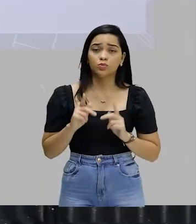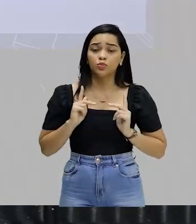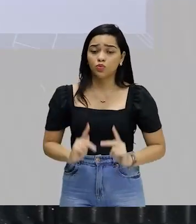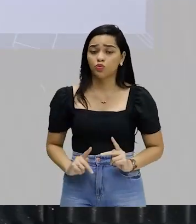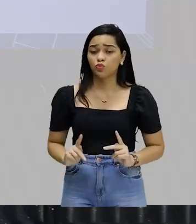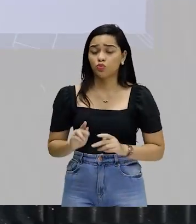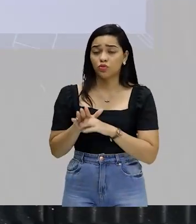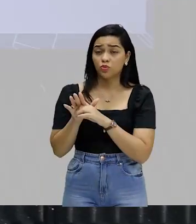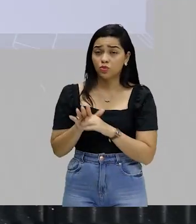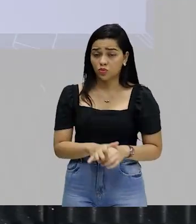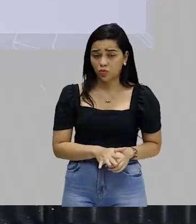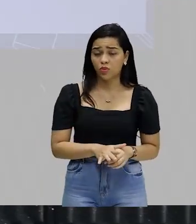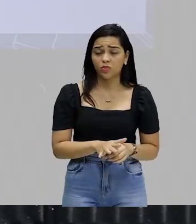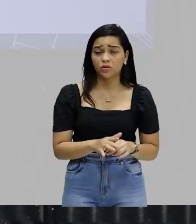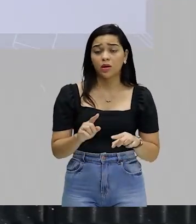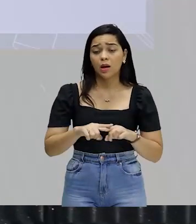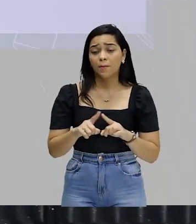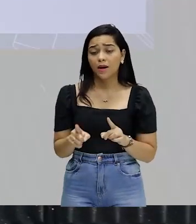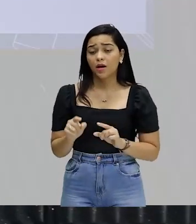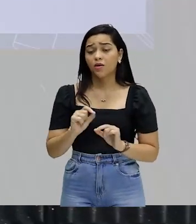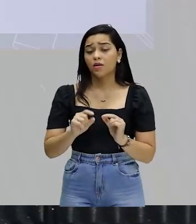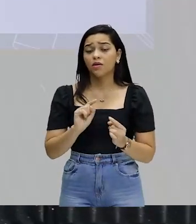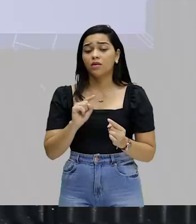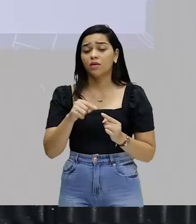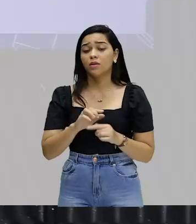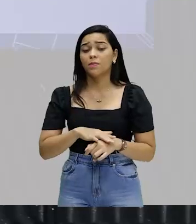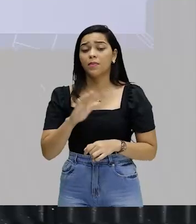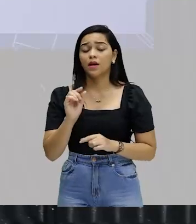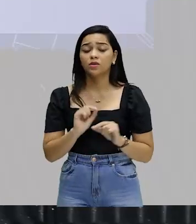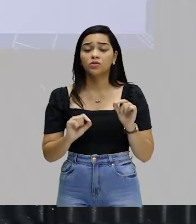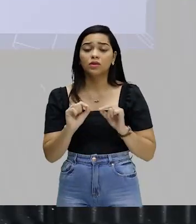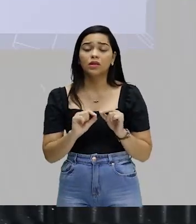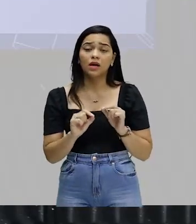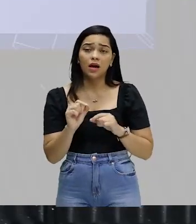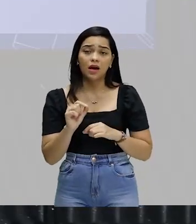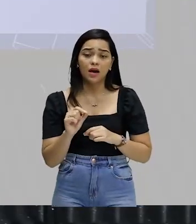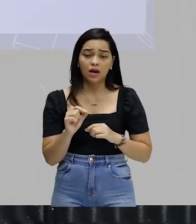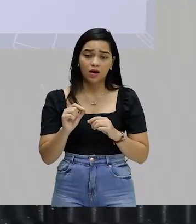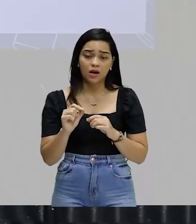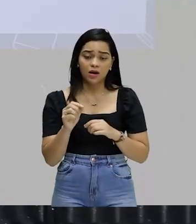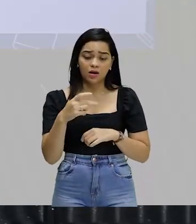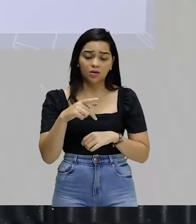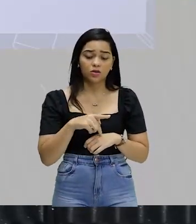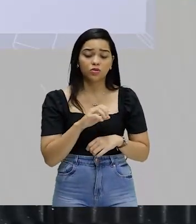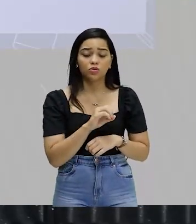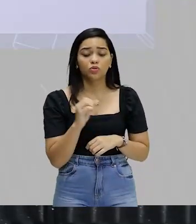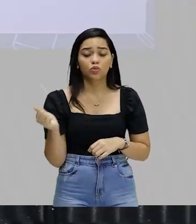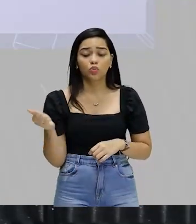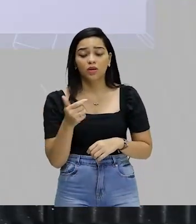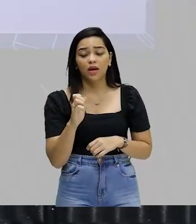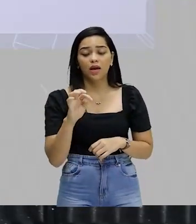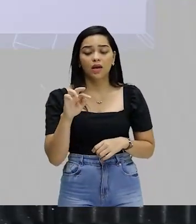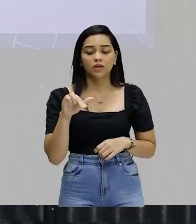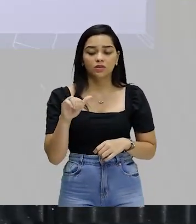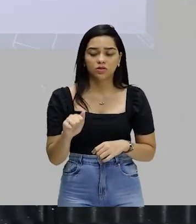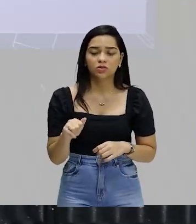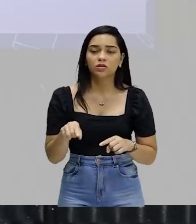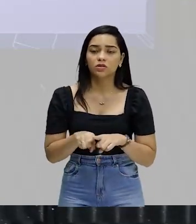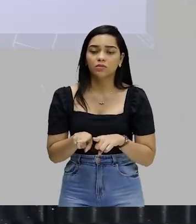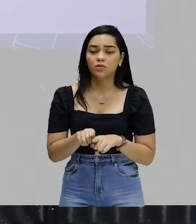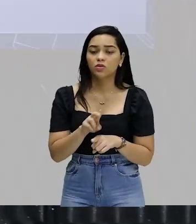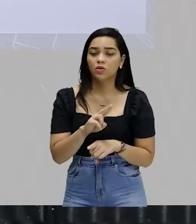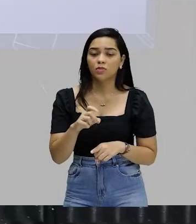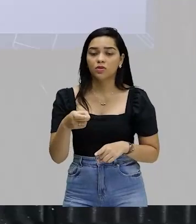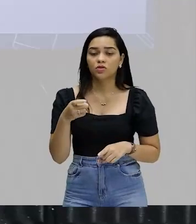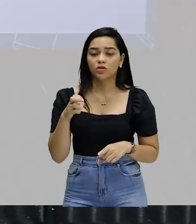preconceituosa mas a questão é muito mais a nacionalidade do que a etnia por isso que a gente também chama